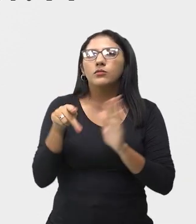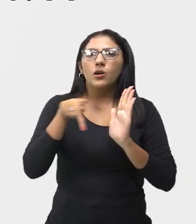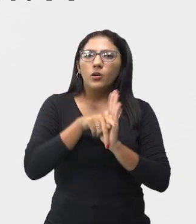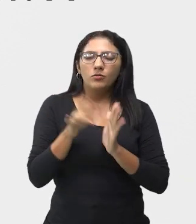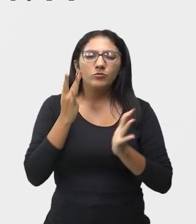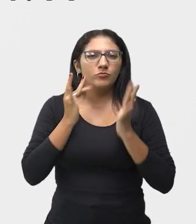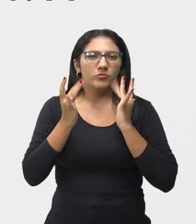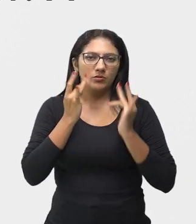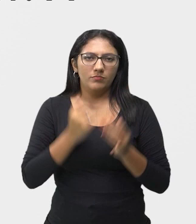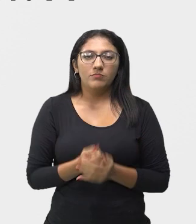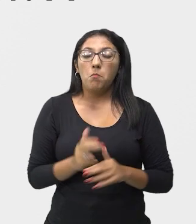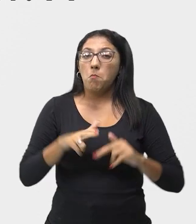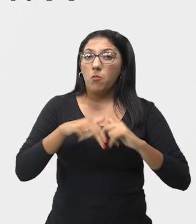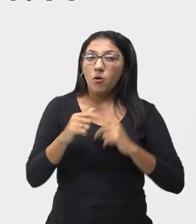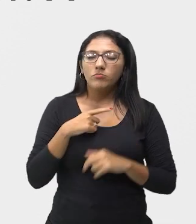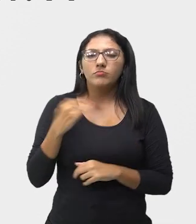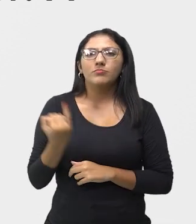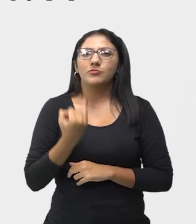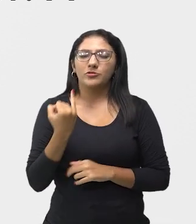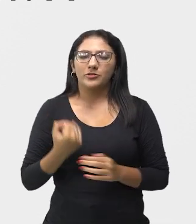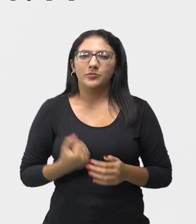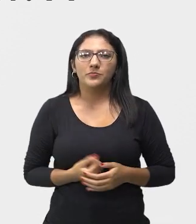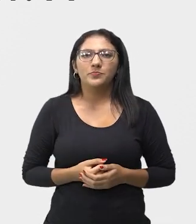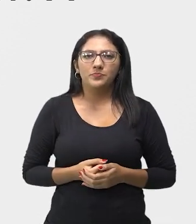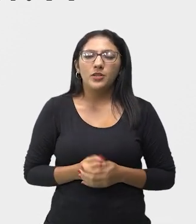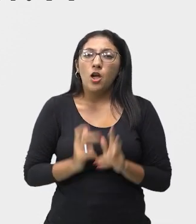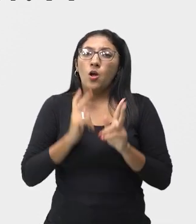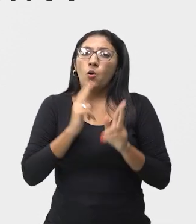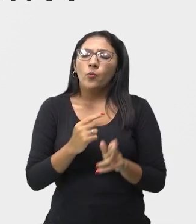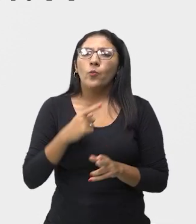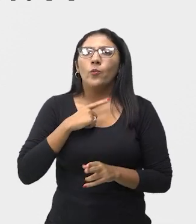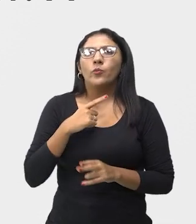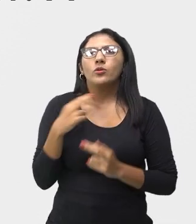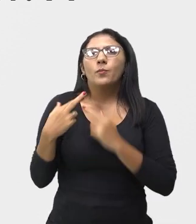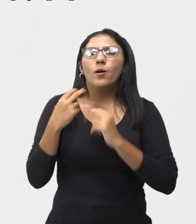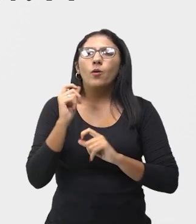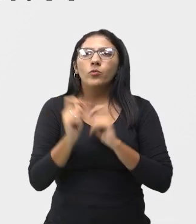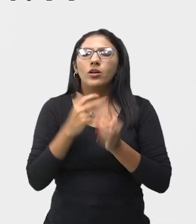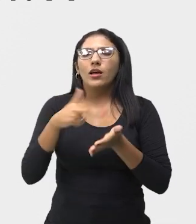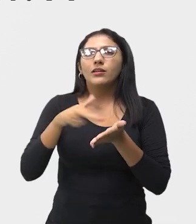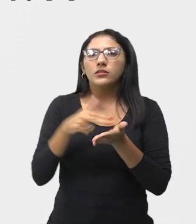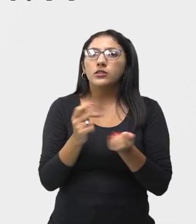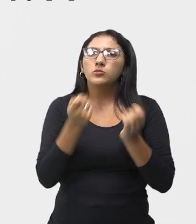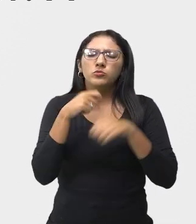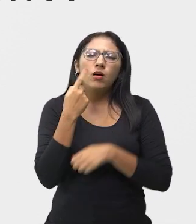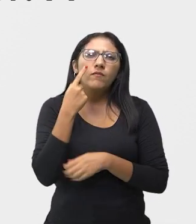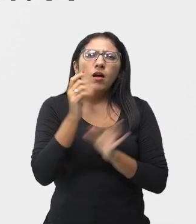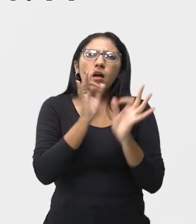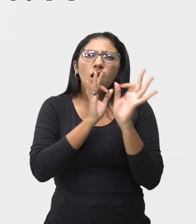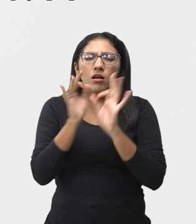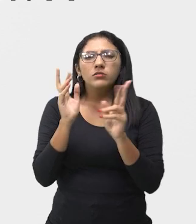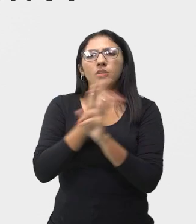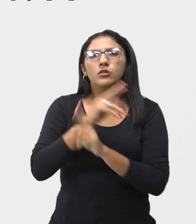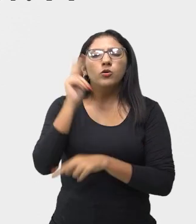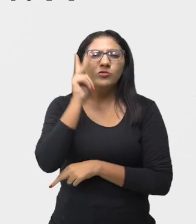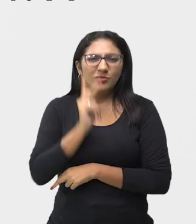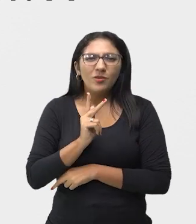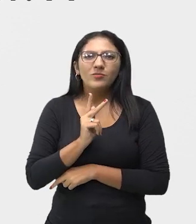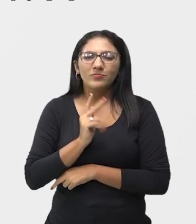interpretar. Então, isso é muito importante. Assim como na dança também. É possível contar uma história através da dança? Sim,